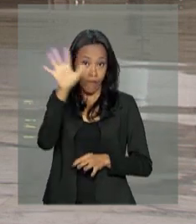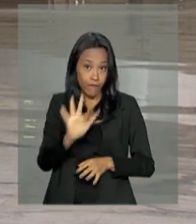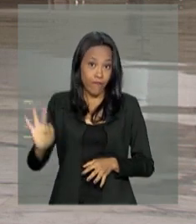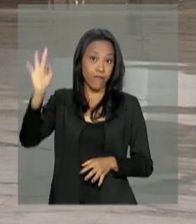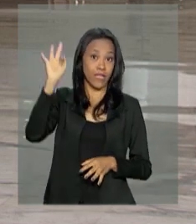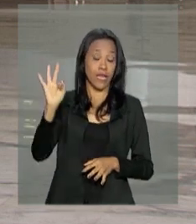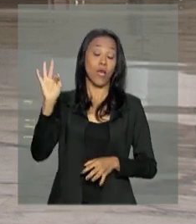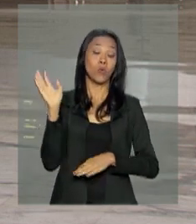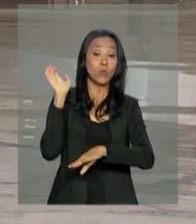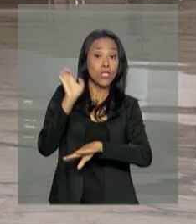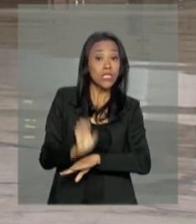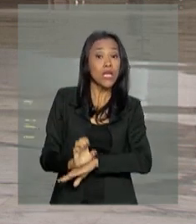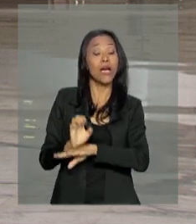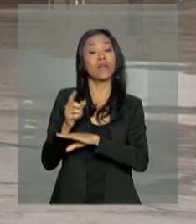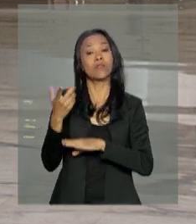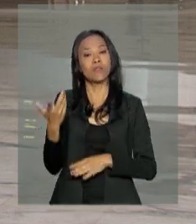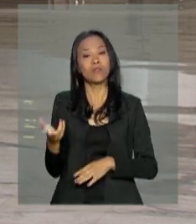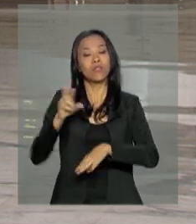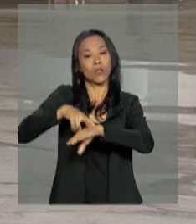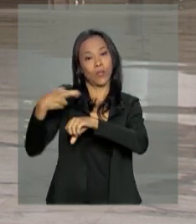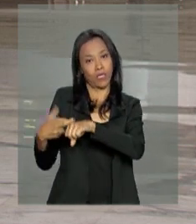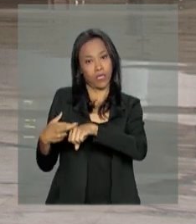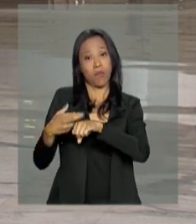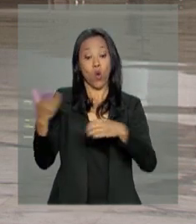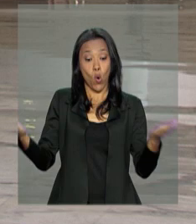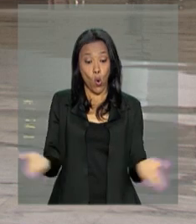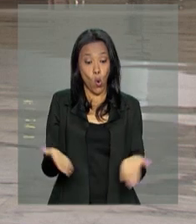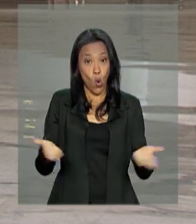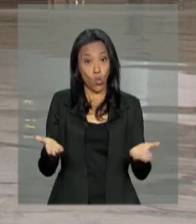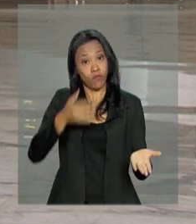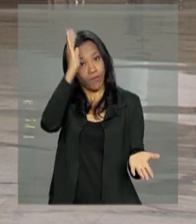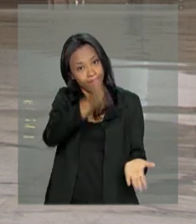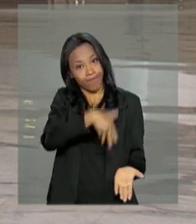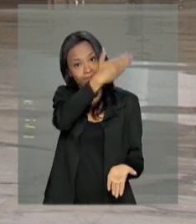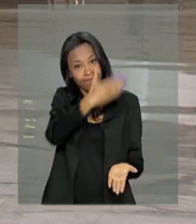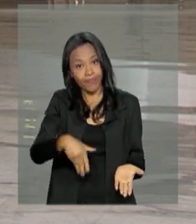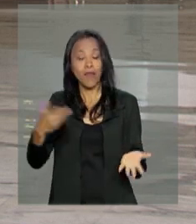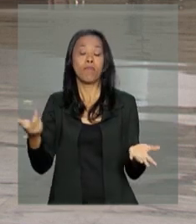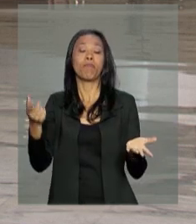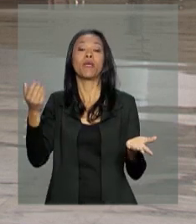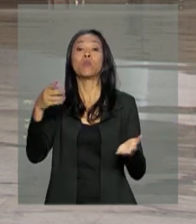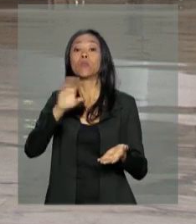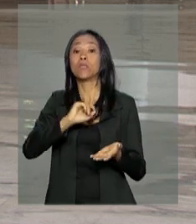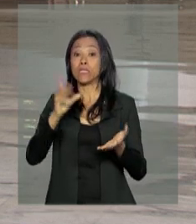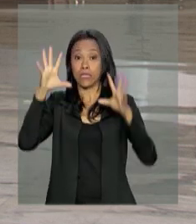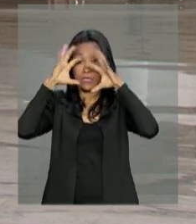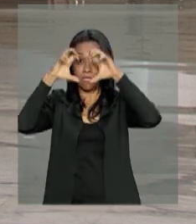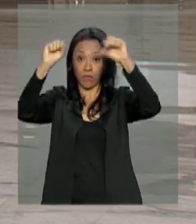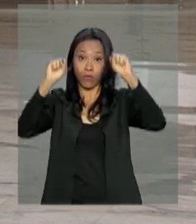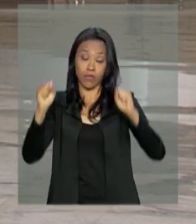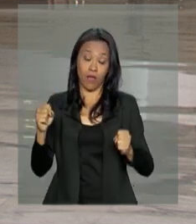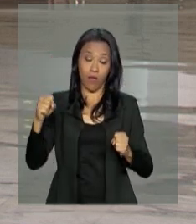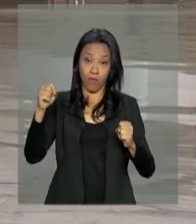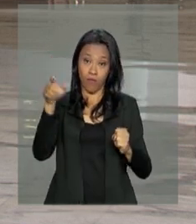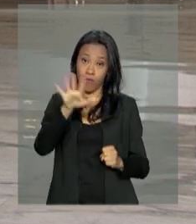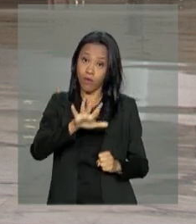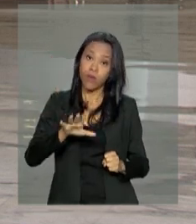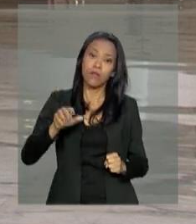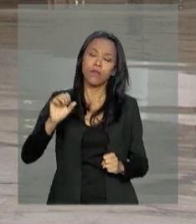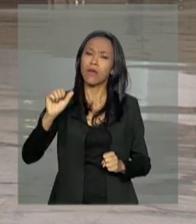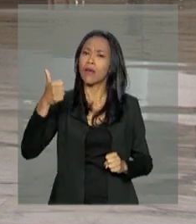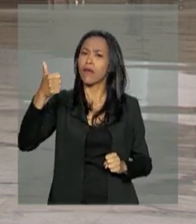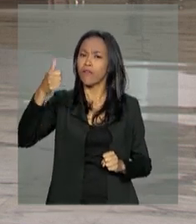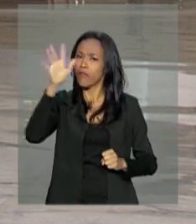de Roraima. Essa decisão foi derrubada hoje pelo Tribunal Regional Federal da Primeira Região ao analisar um